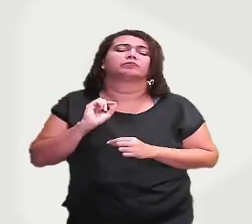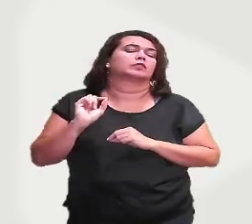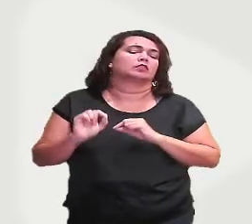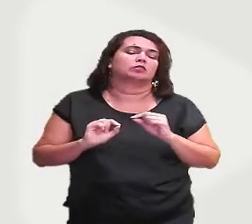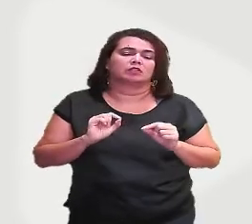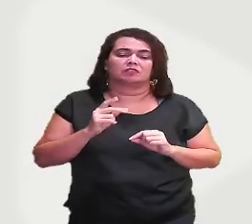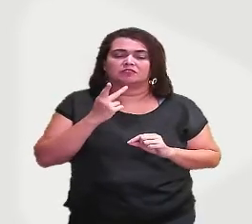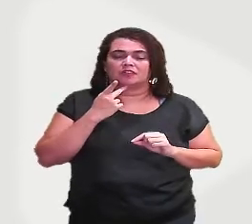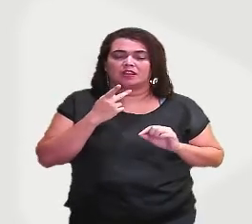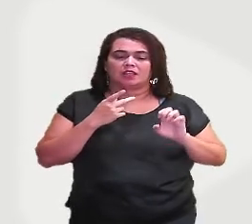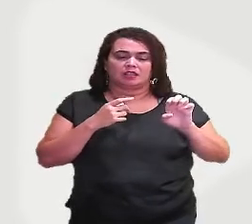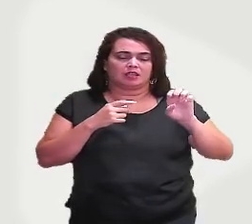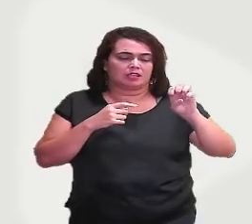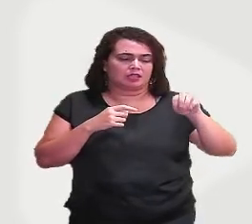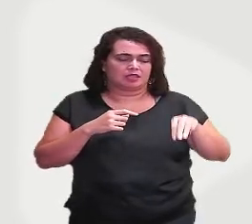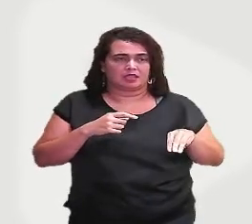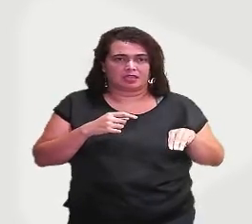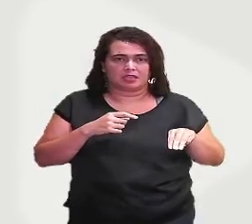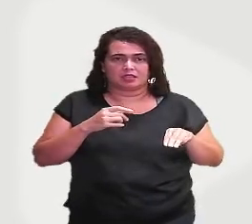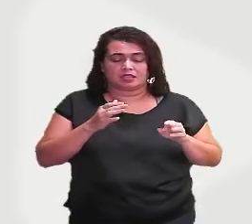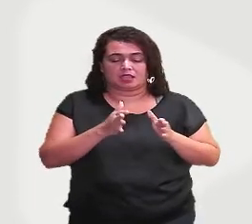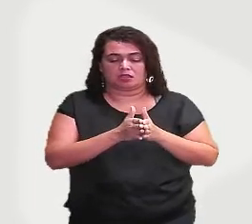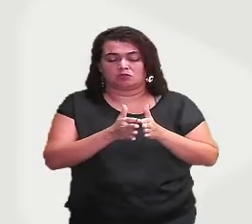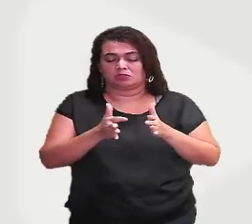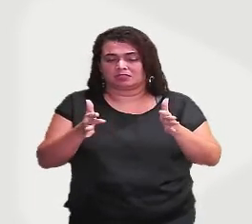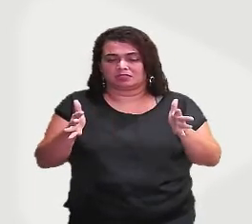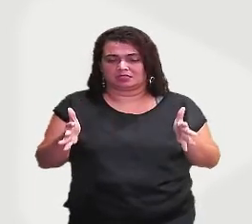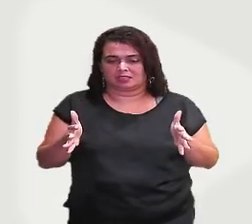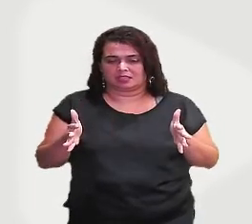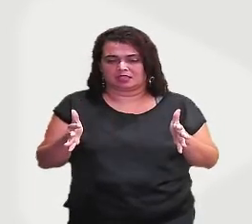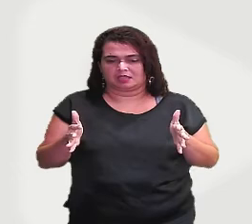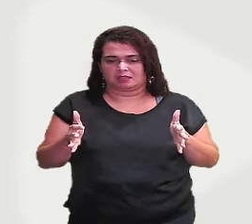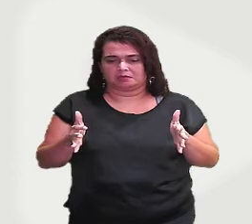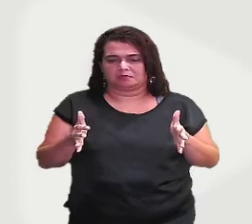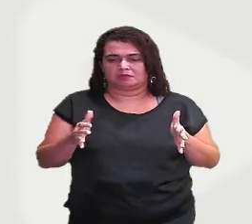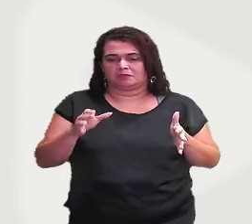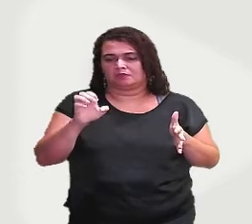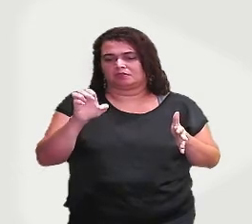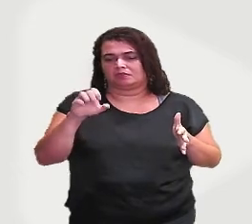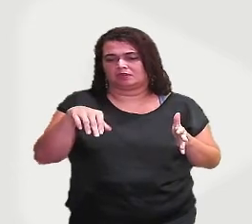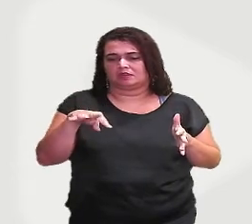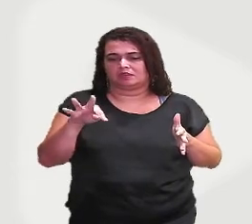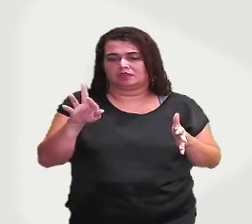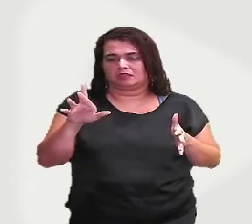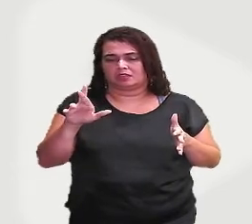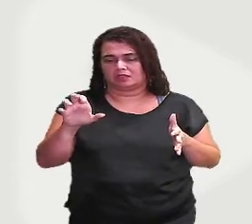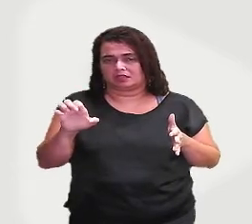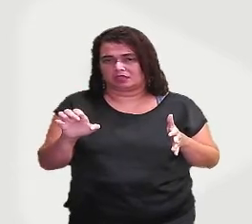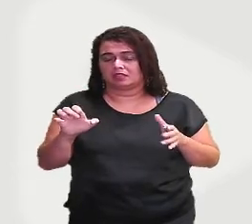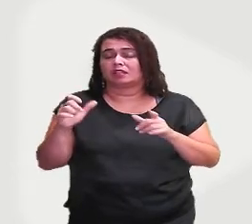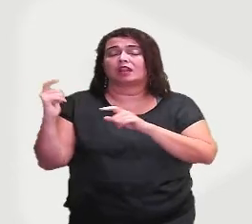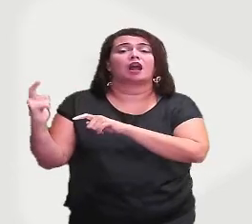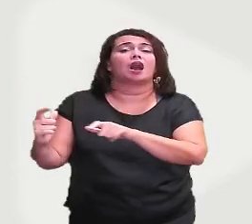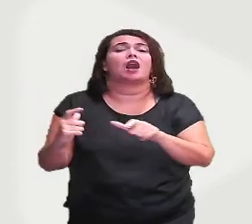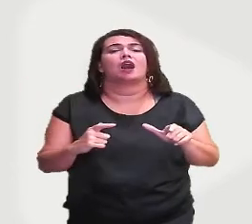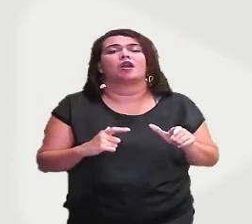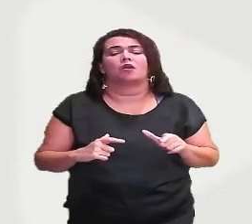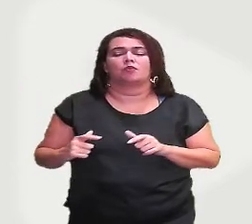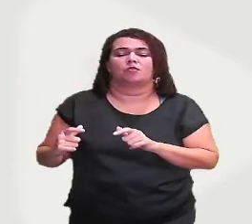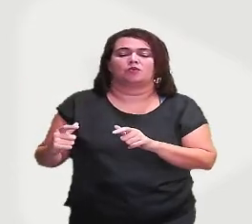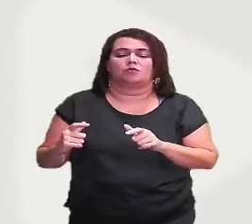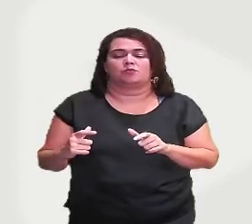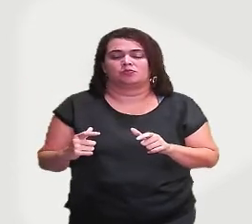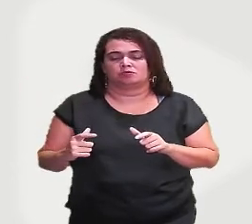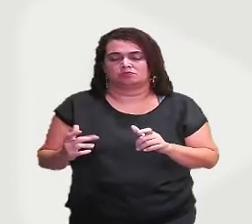toda a sua vida. O entre, tá indicando o lugar, a situação, Então, sempre longe da pátria, entre povos